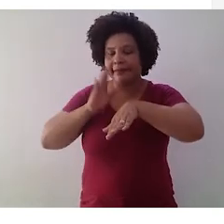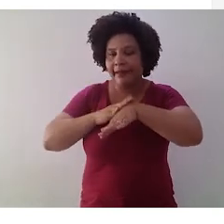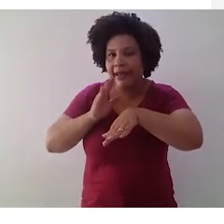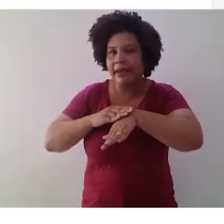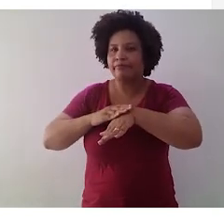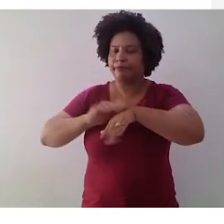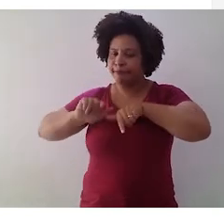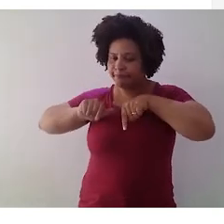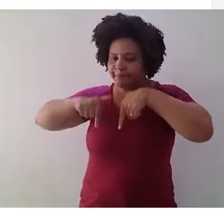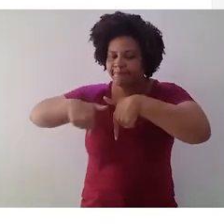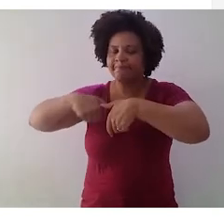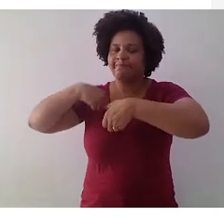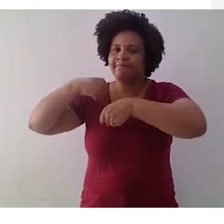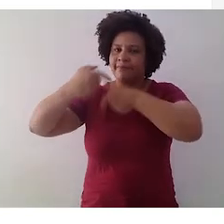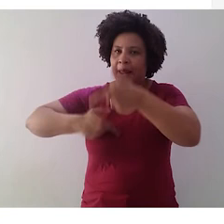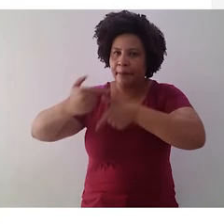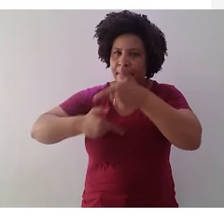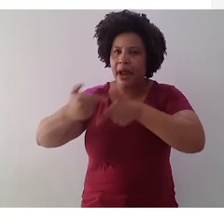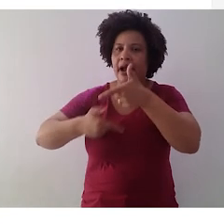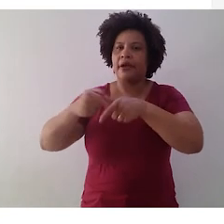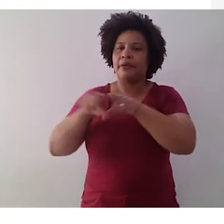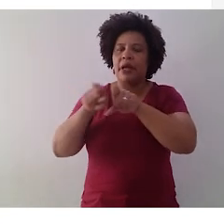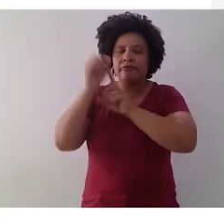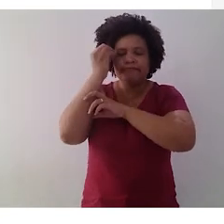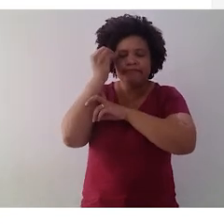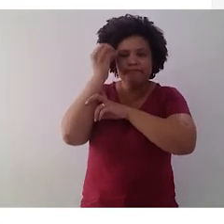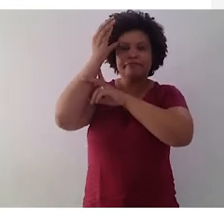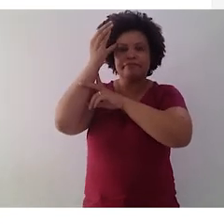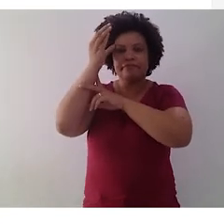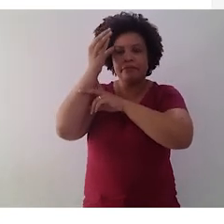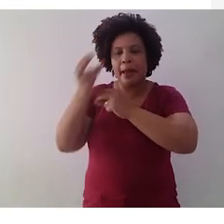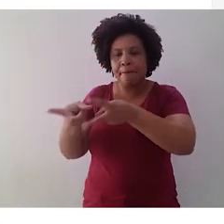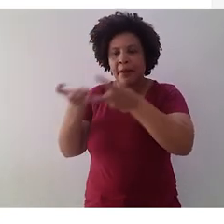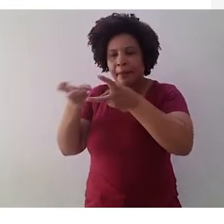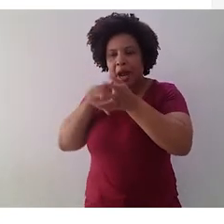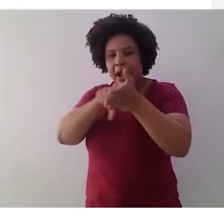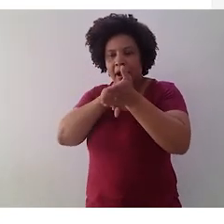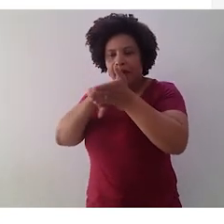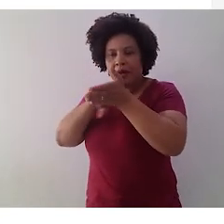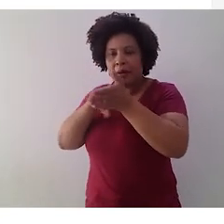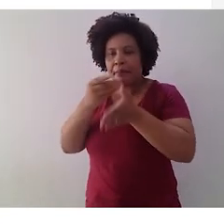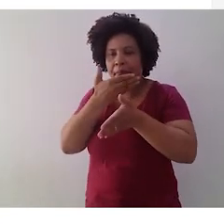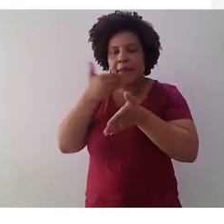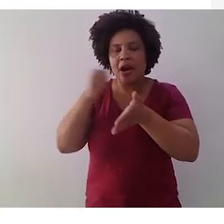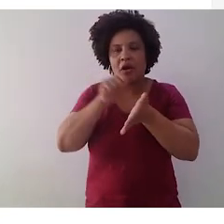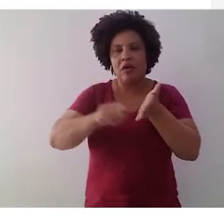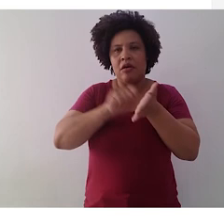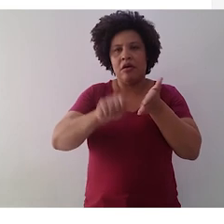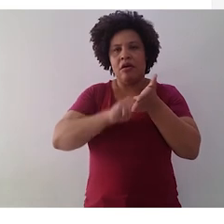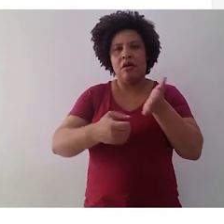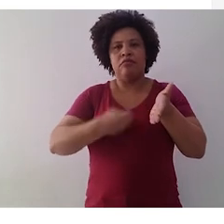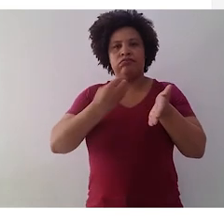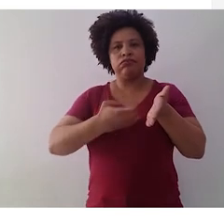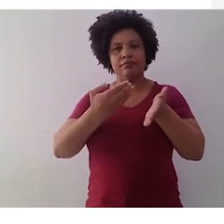a sua capacidade, o seu conhecimento, a sua sabedoria para buscar a melhor forma de expressar. Não